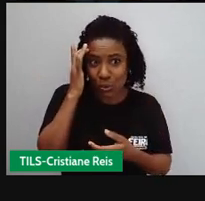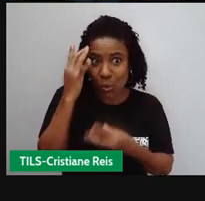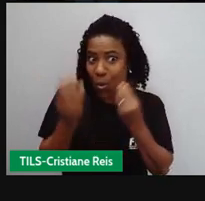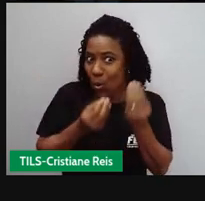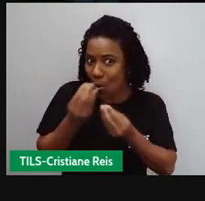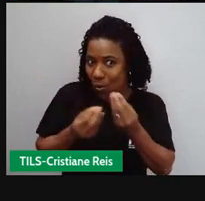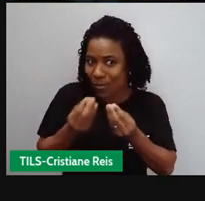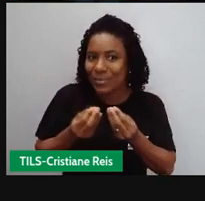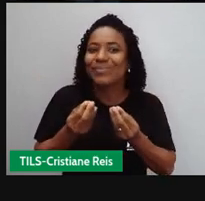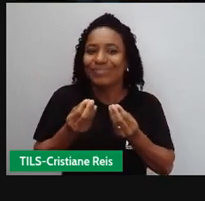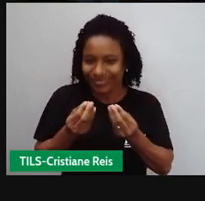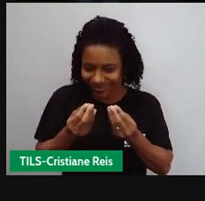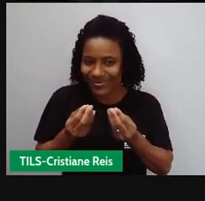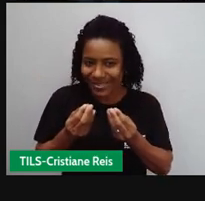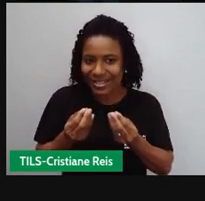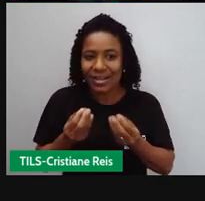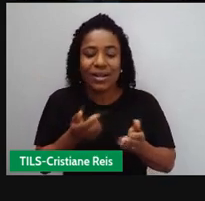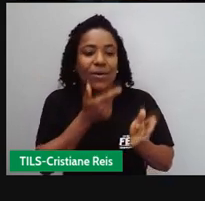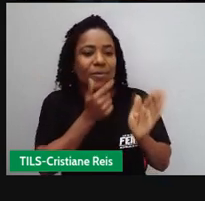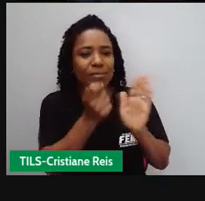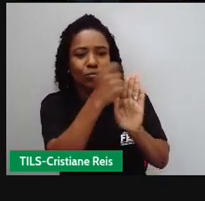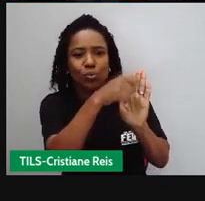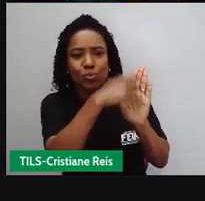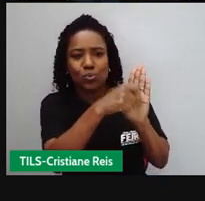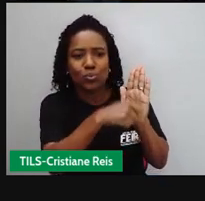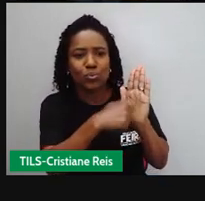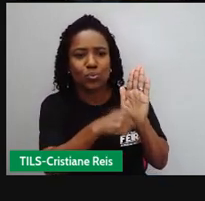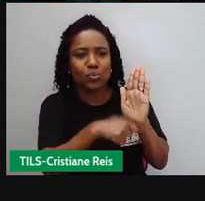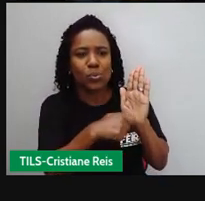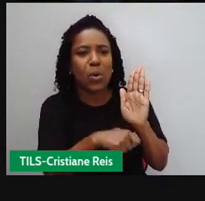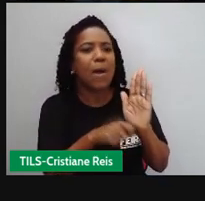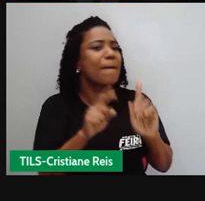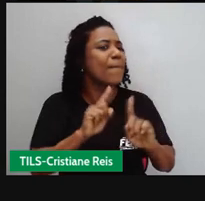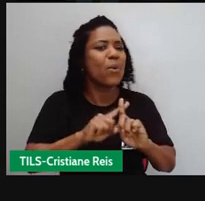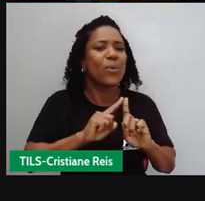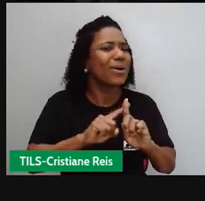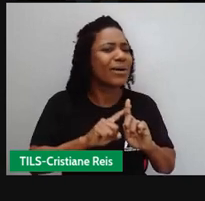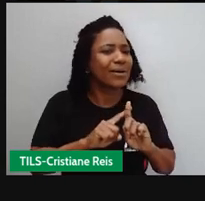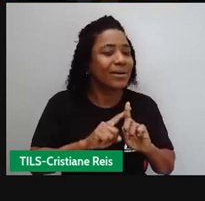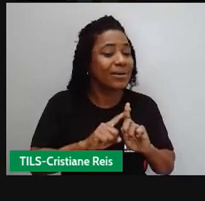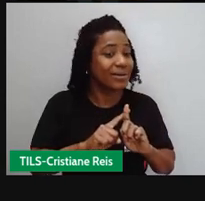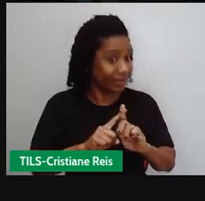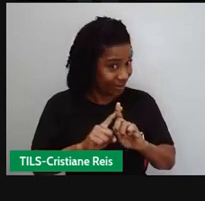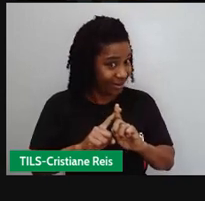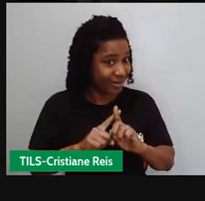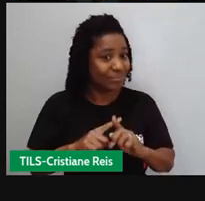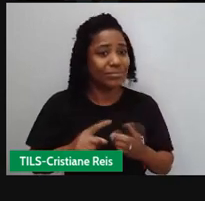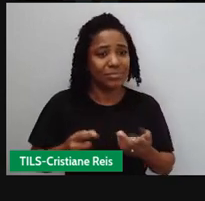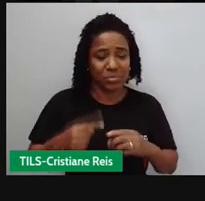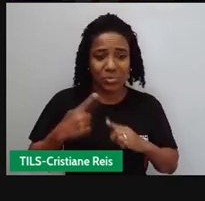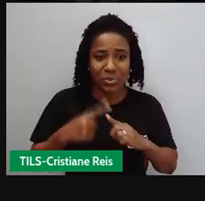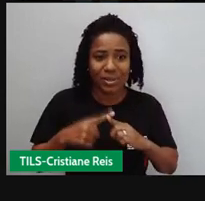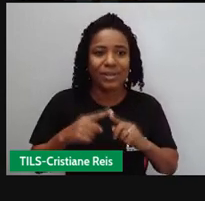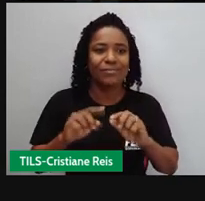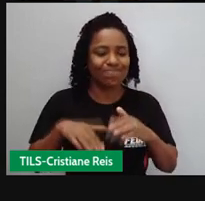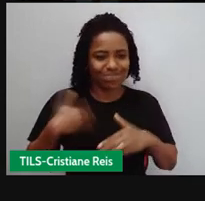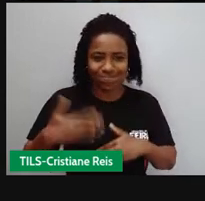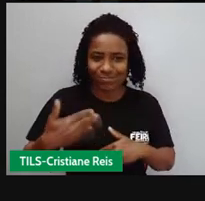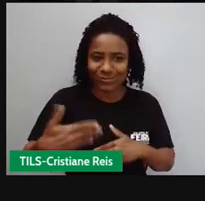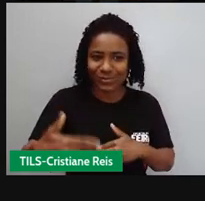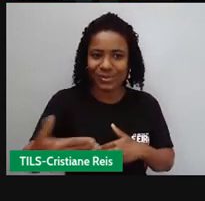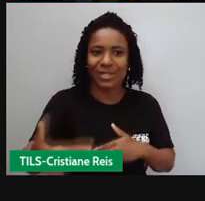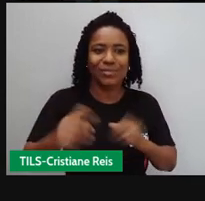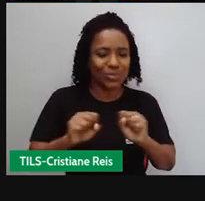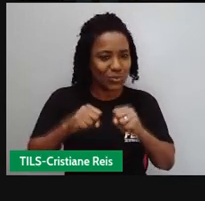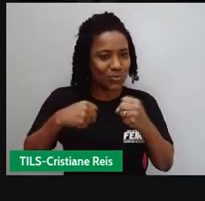dele, né? Ele não se tornou escritor à toa, mas ele se tornou escritor, né, um passar do tempo diante